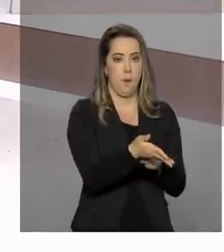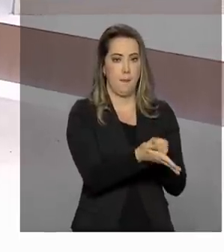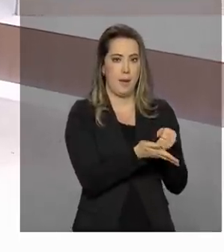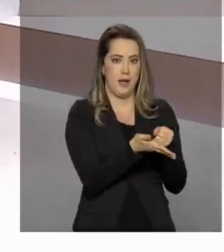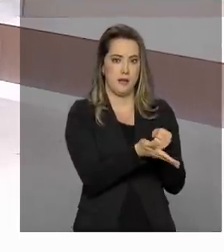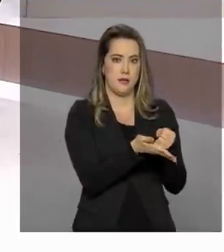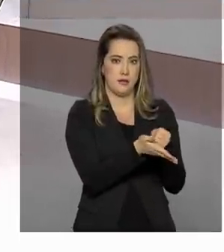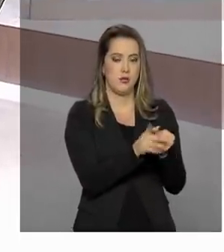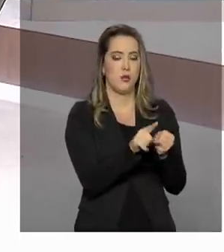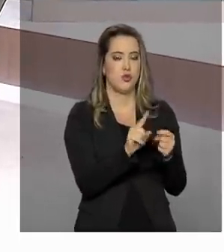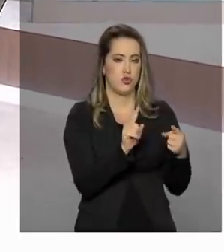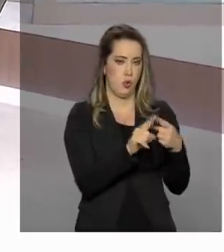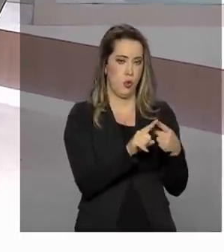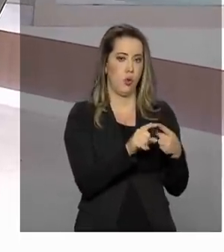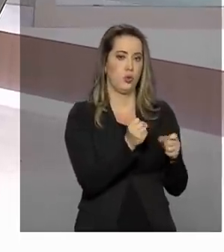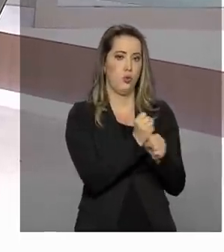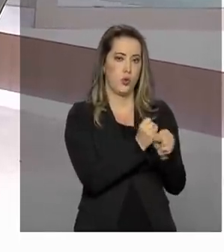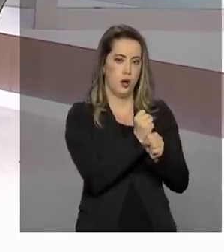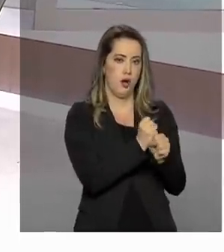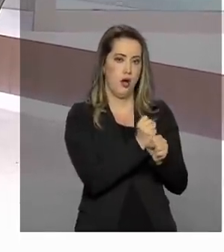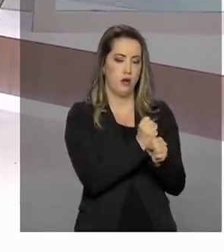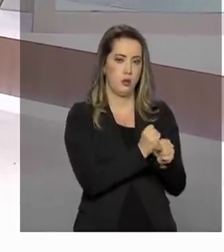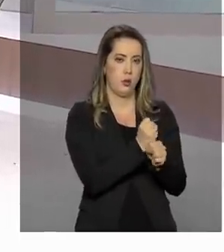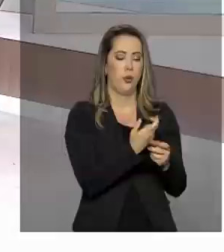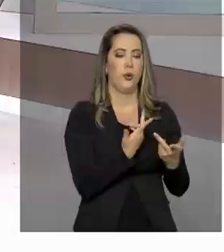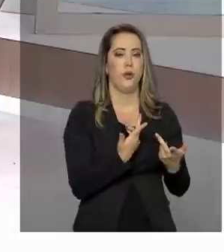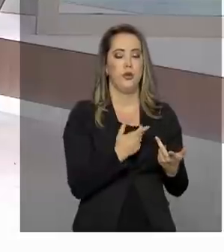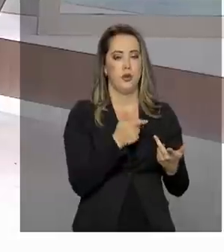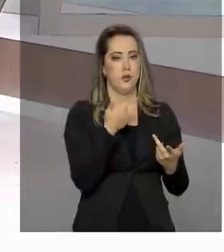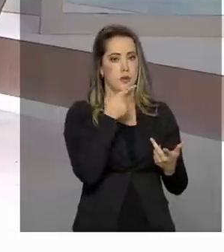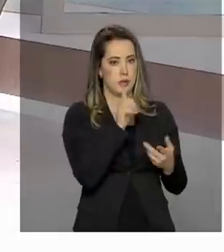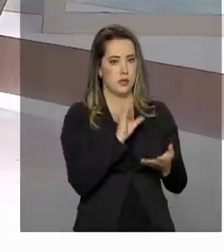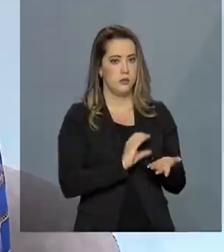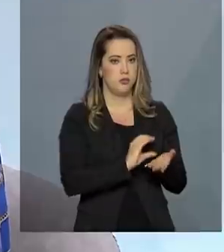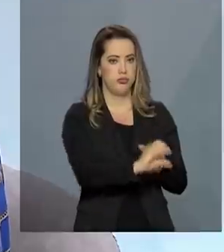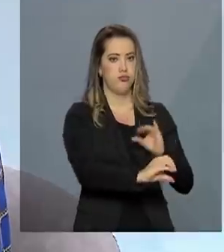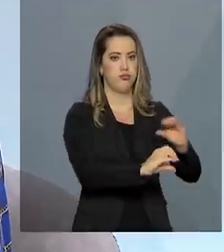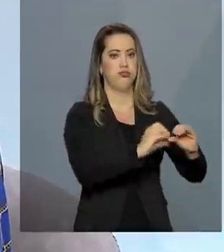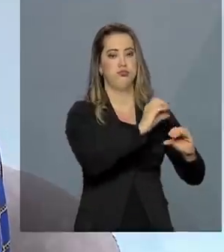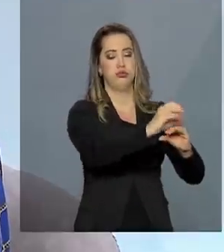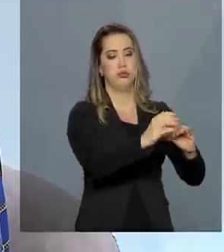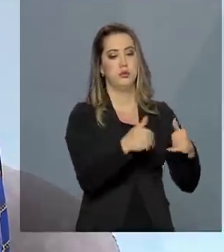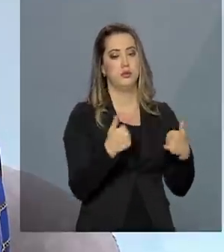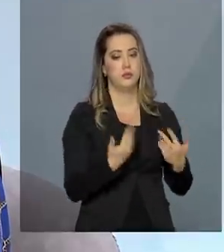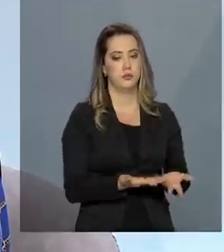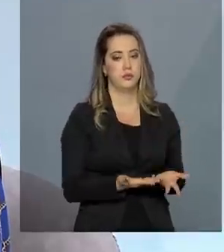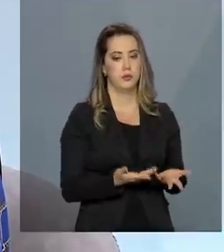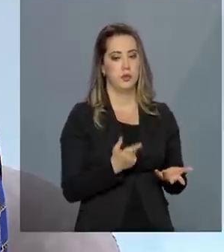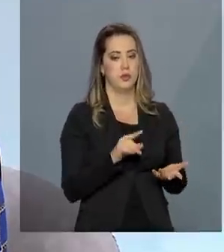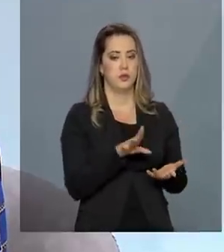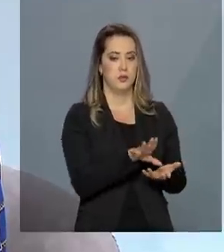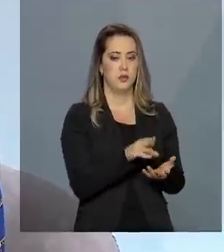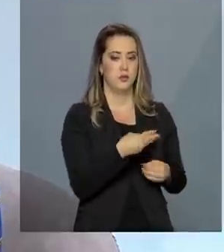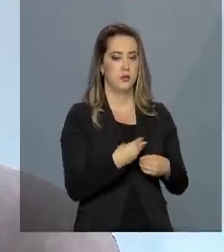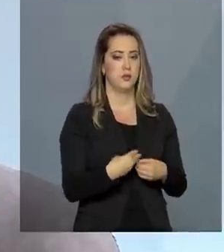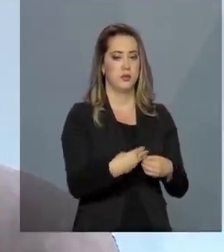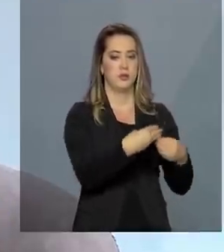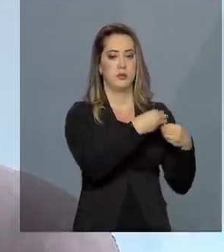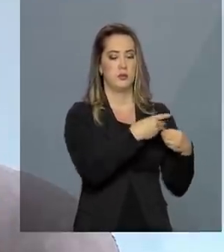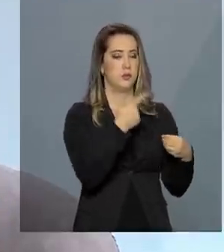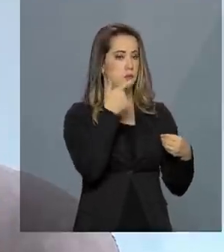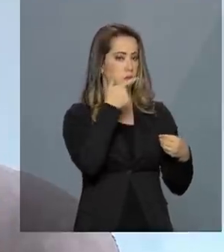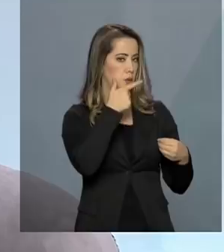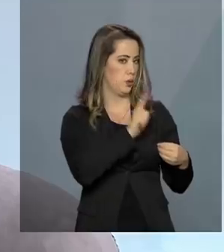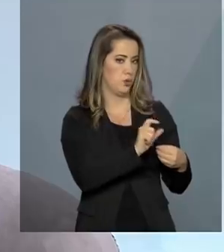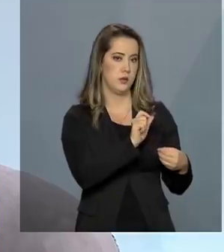por aluno, eles recebiam a complementação da União. Então, os municípios que não